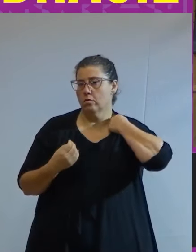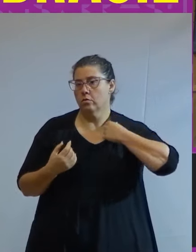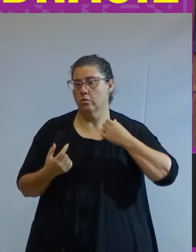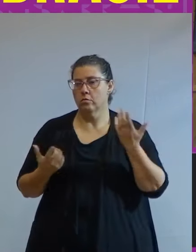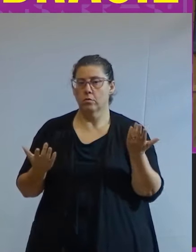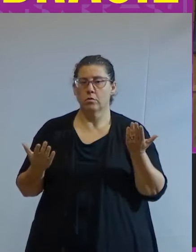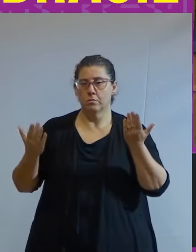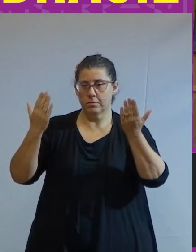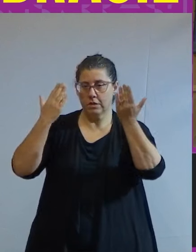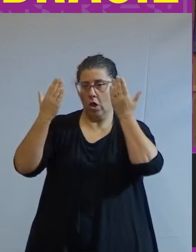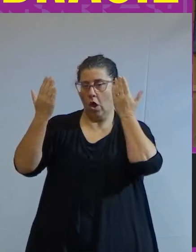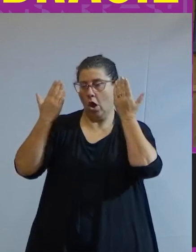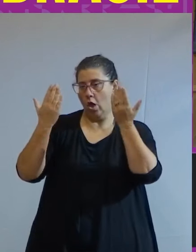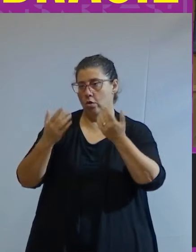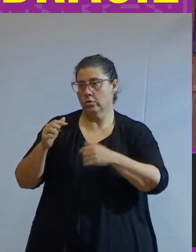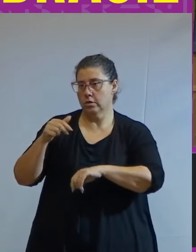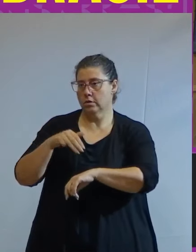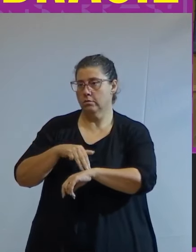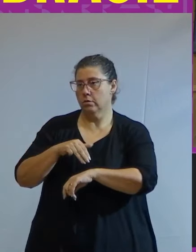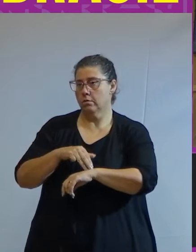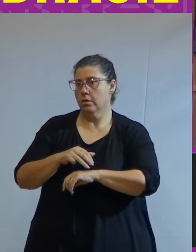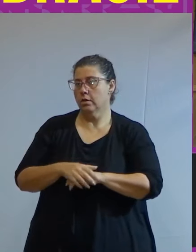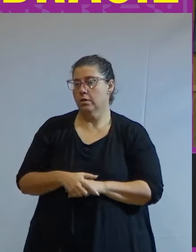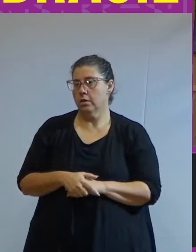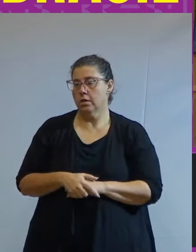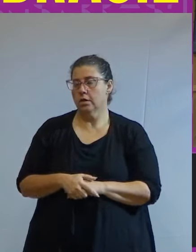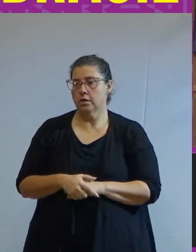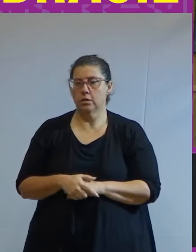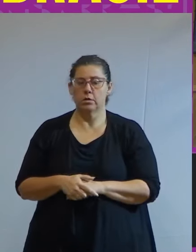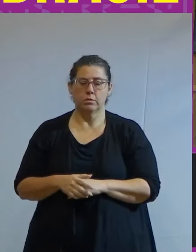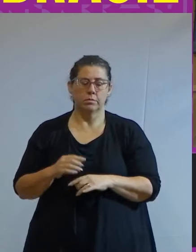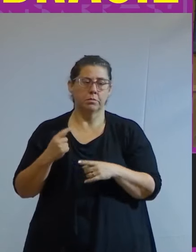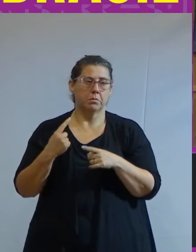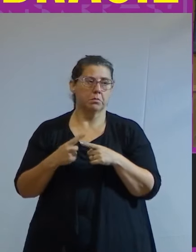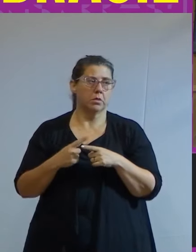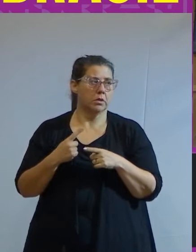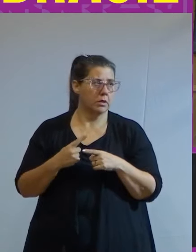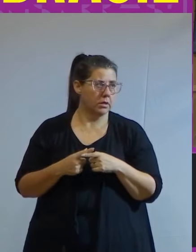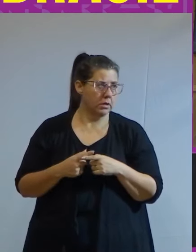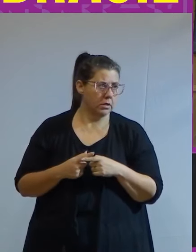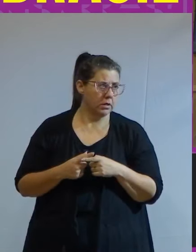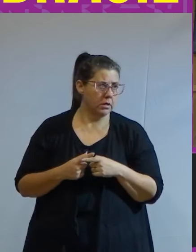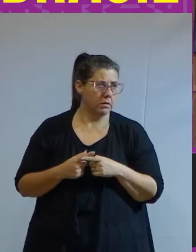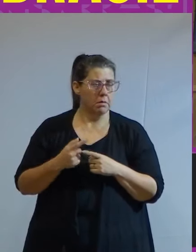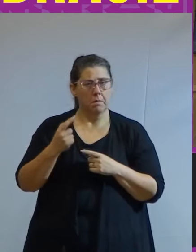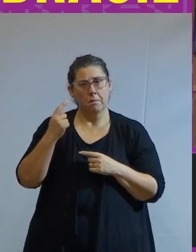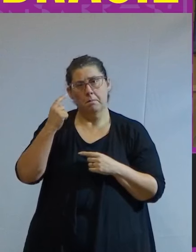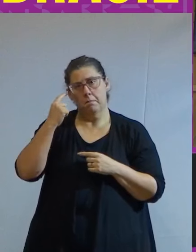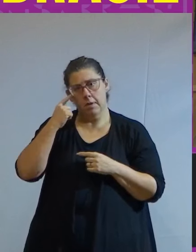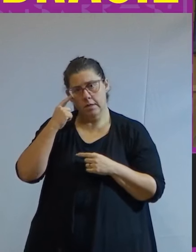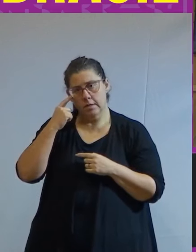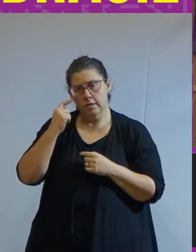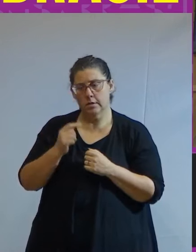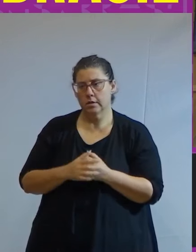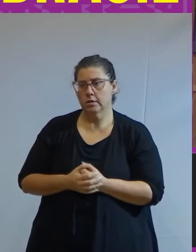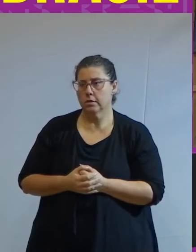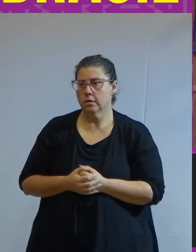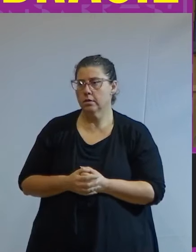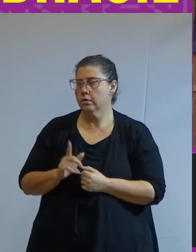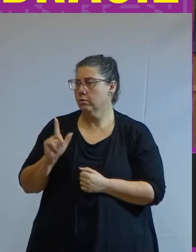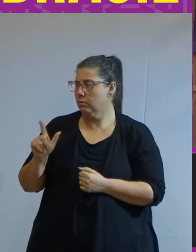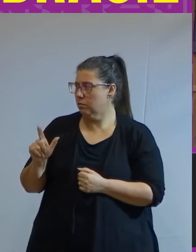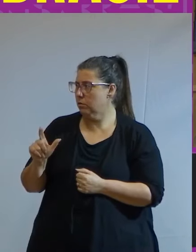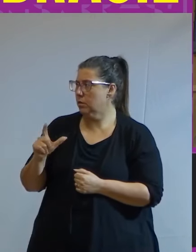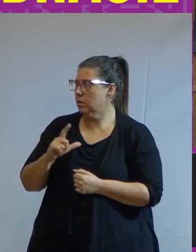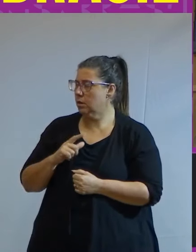psicológico dela nesse momento porque pensando que você lida com